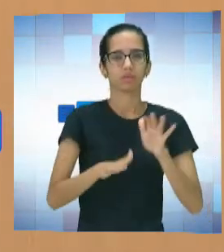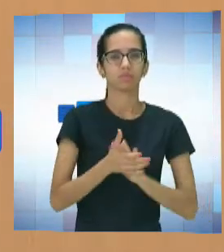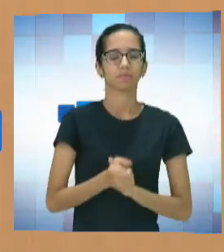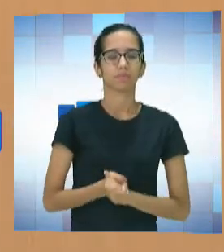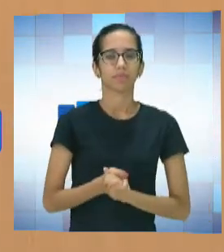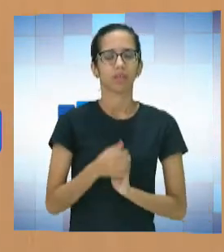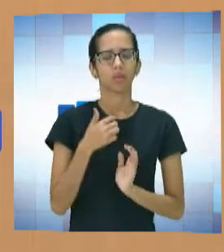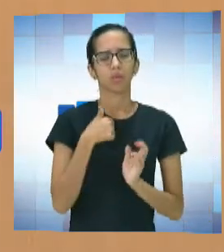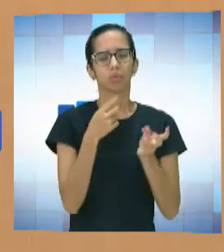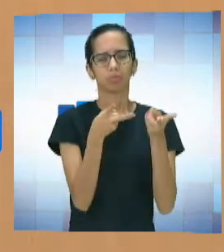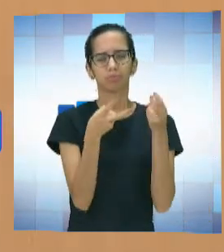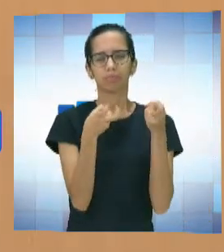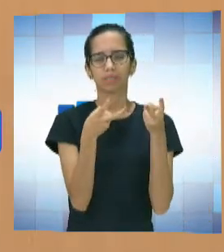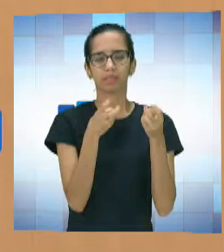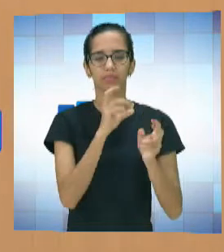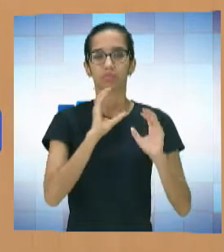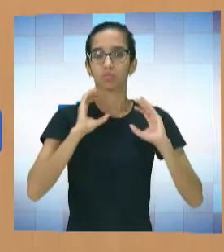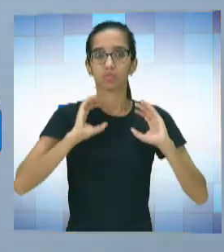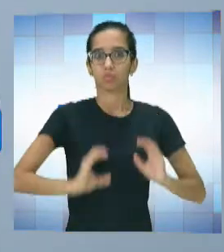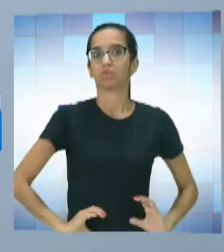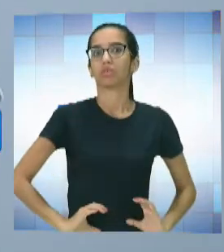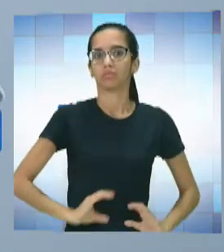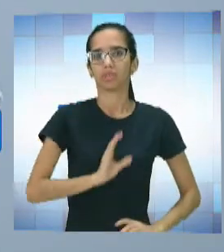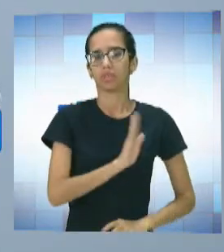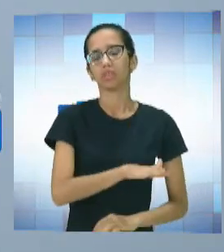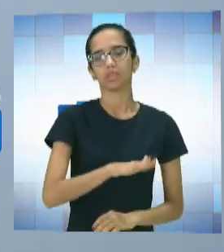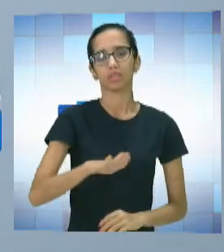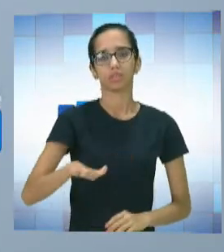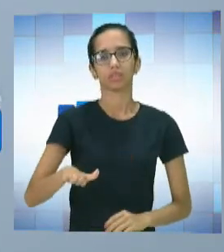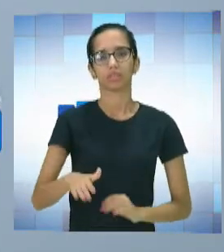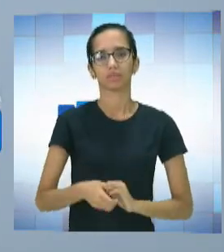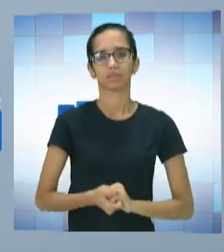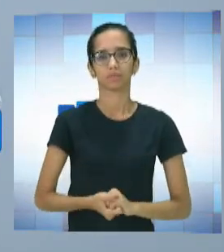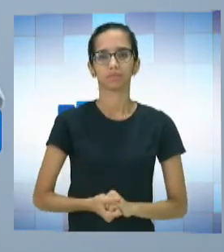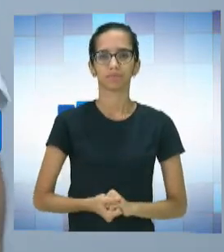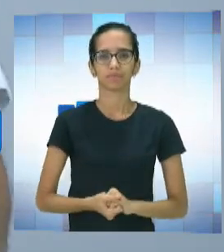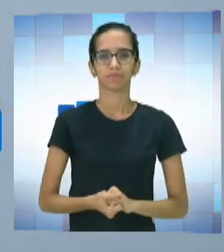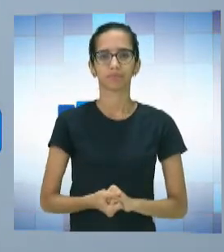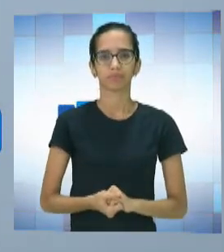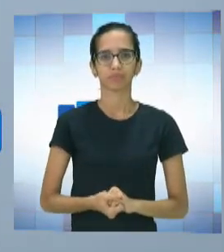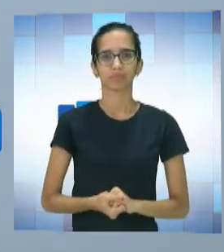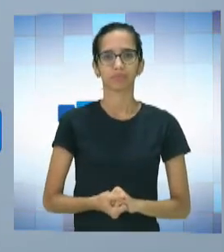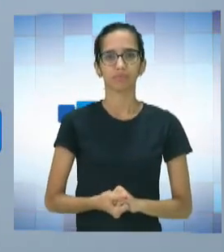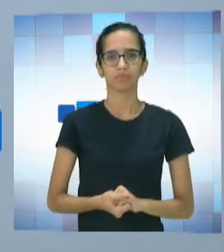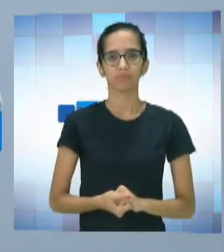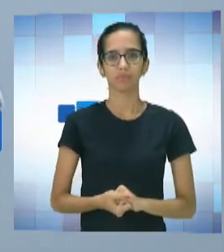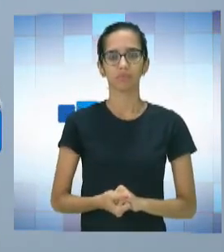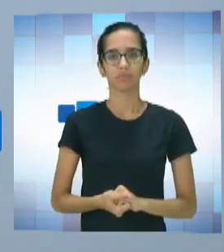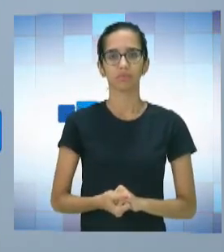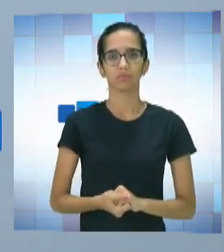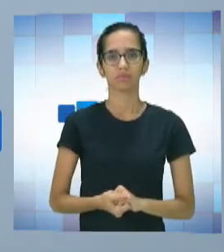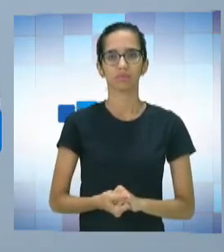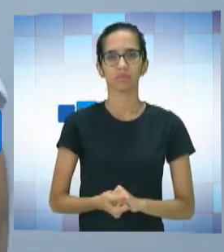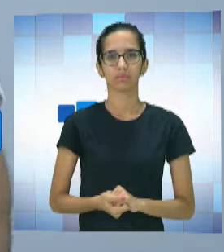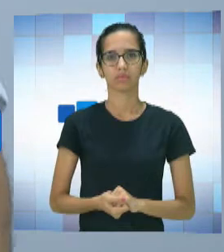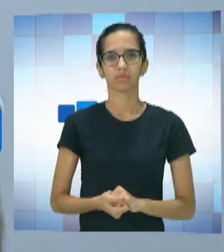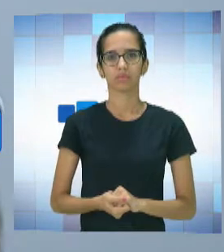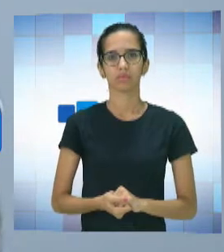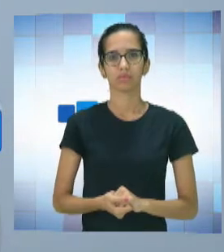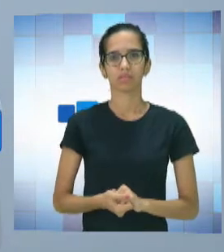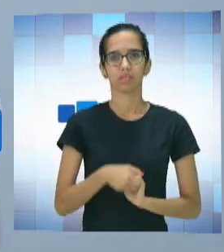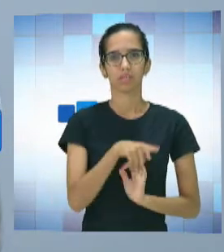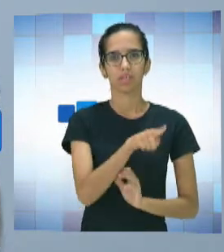percebi, comecei a estudar o comportamento daquela criança e, aí, quebrou porque, assim, aquela criança que tinha aquela